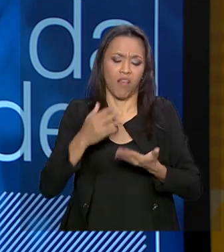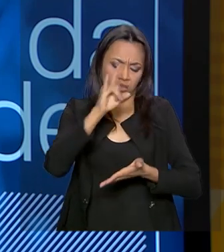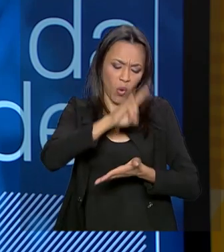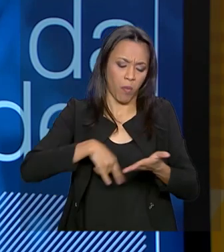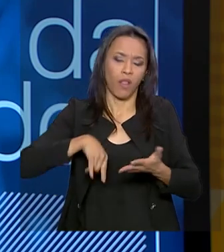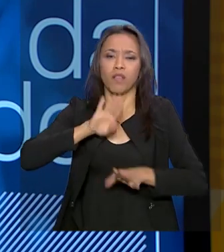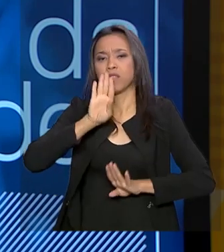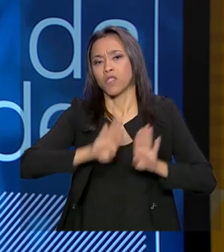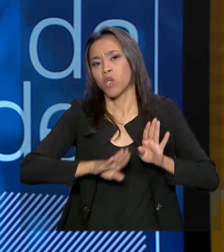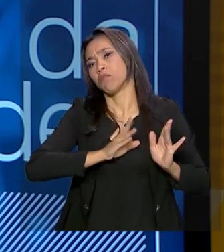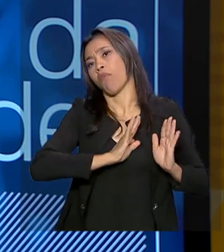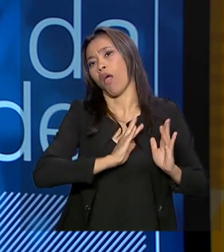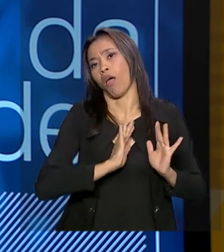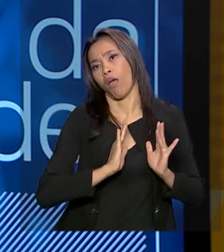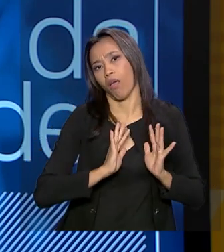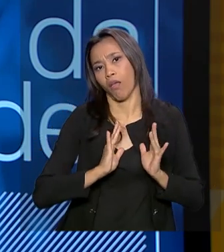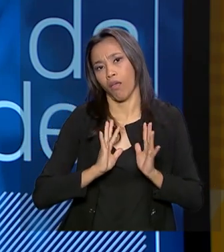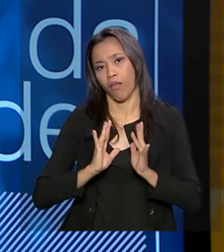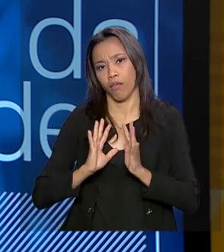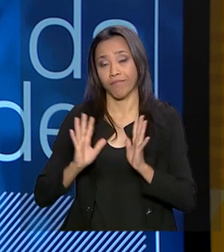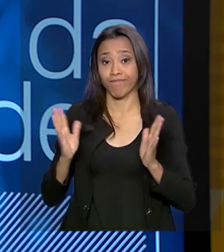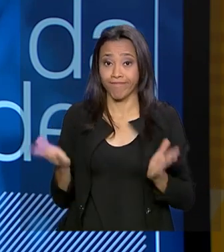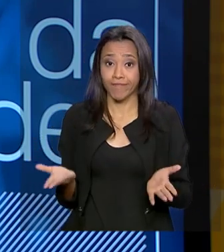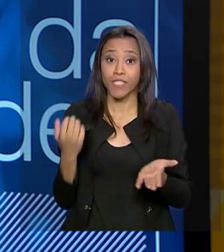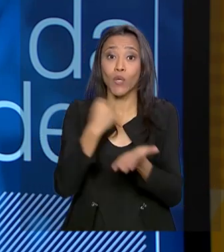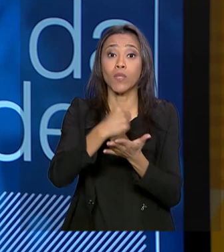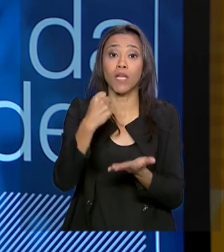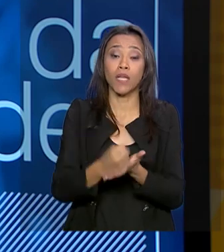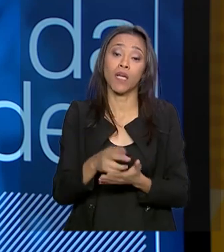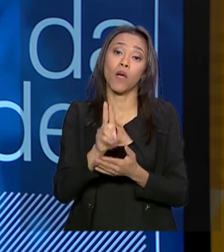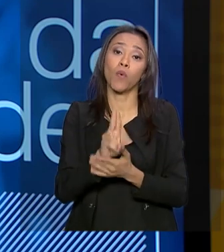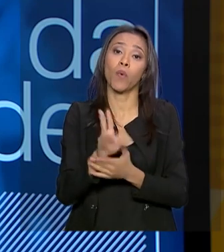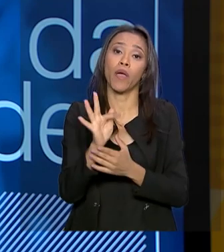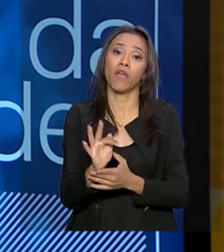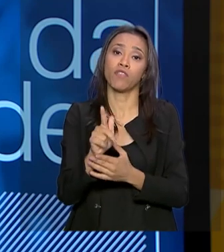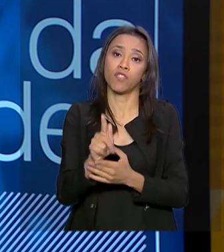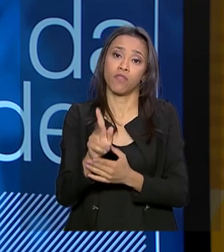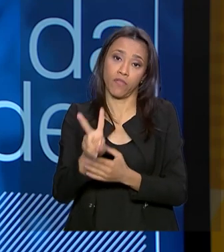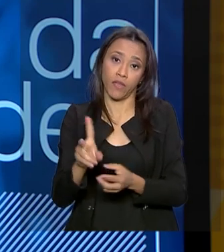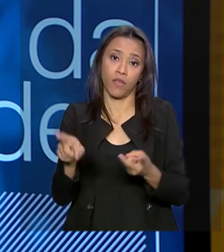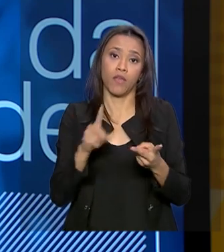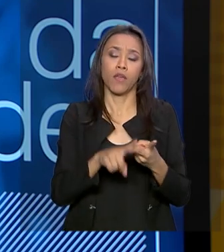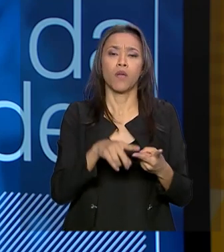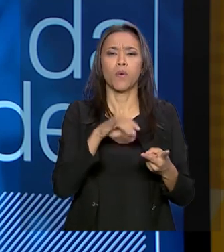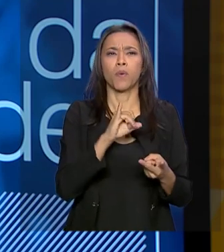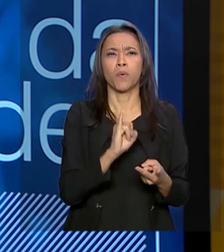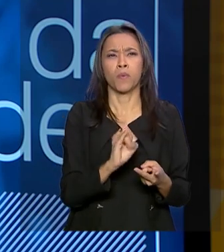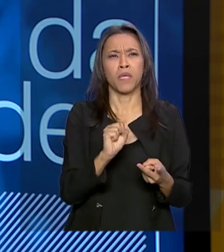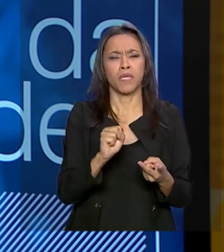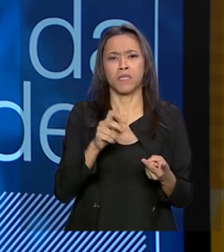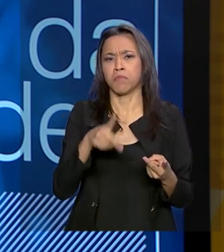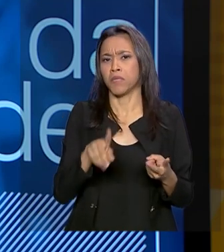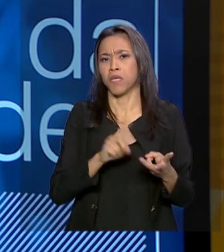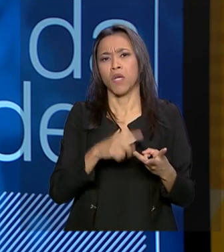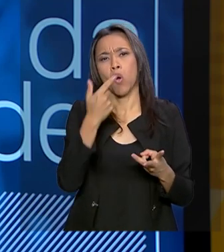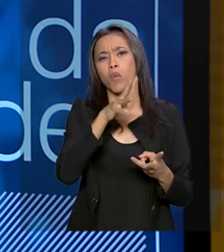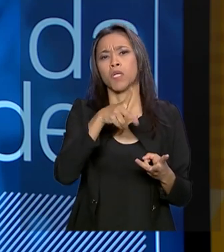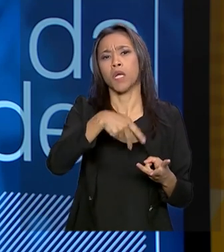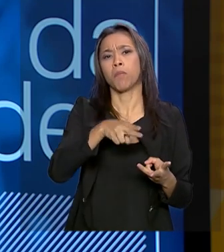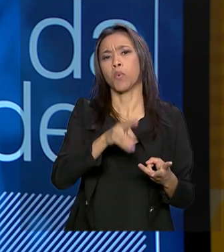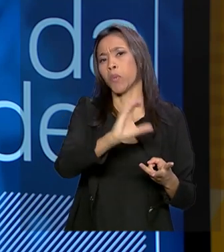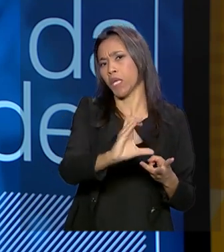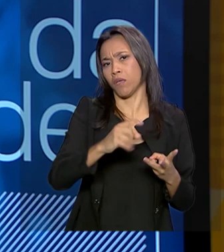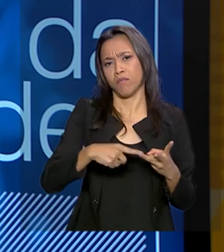projetos que são executados com universidades. Por exemplo, se contrata muito com a FGV, com o INSPER, com as PUCs, por que a gente não pode contratar